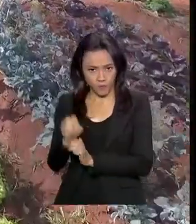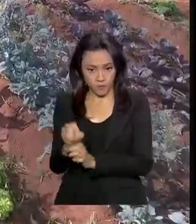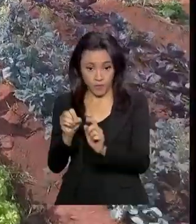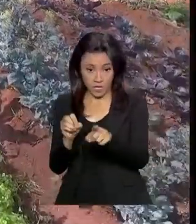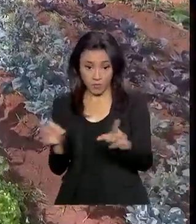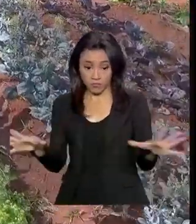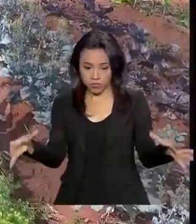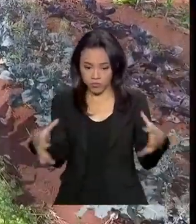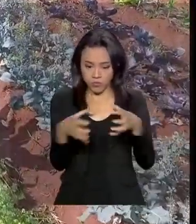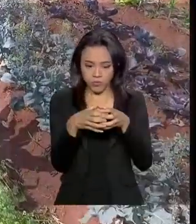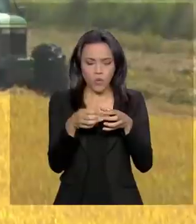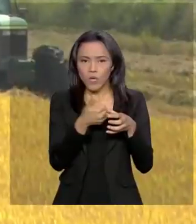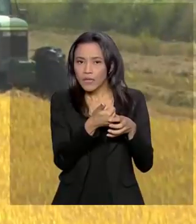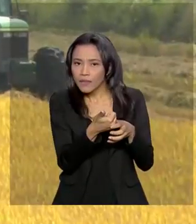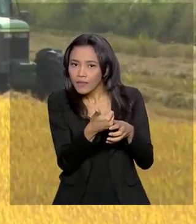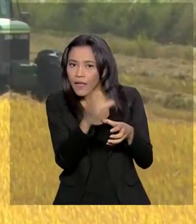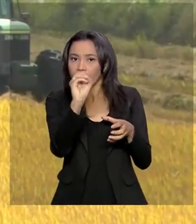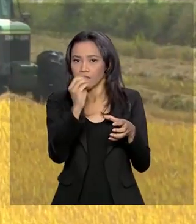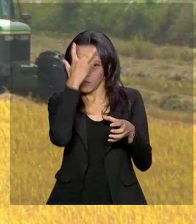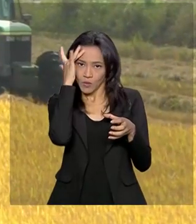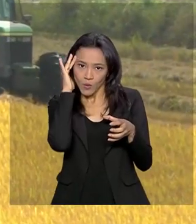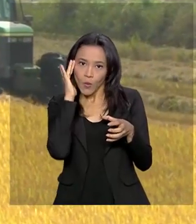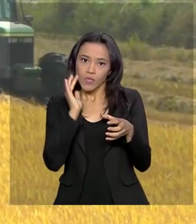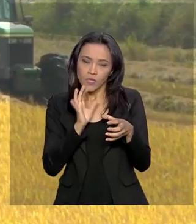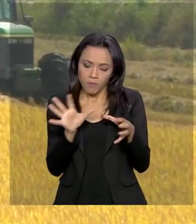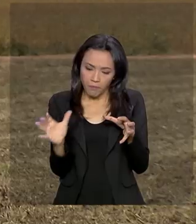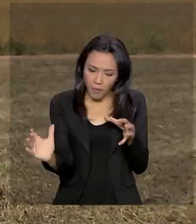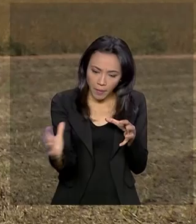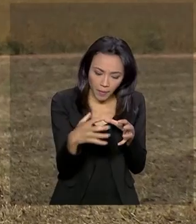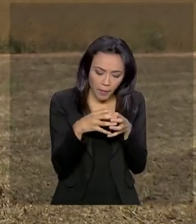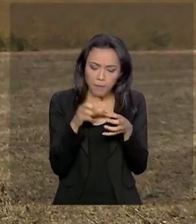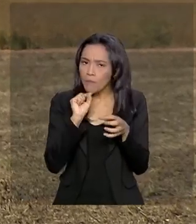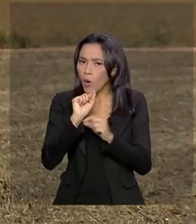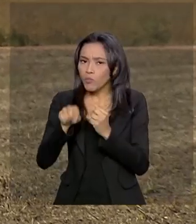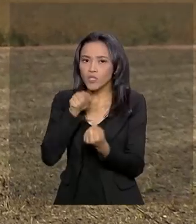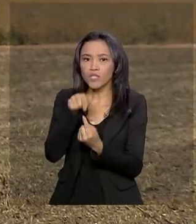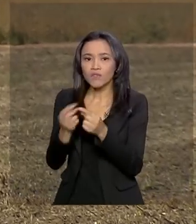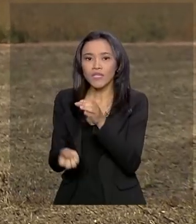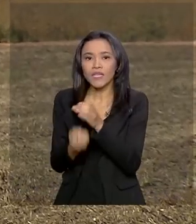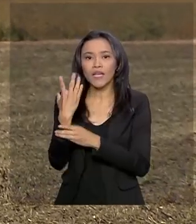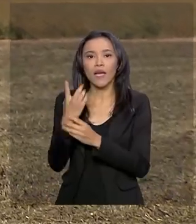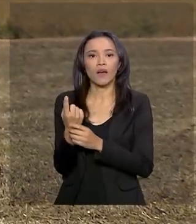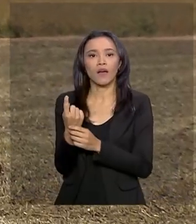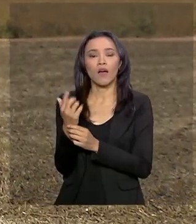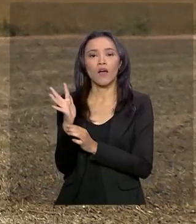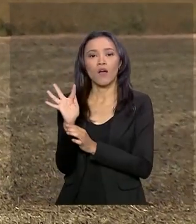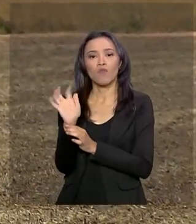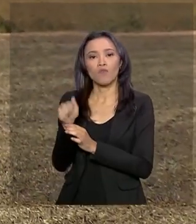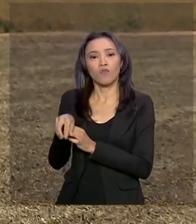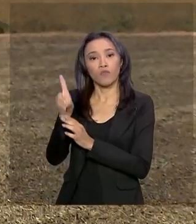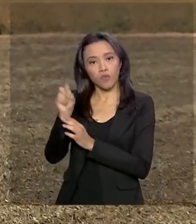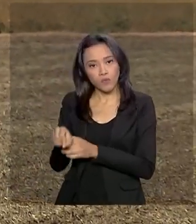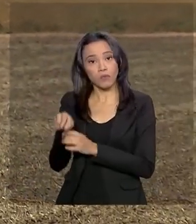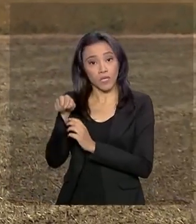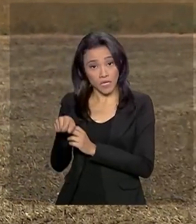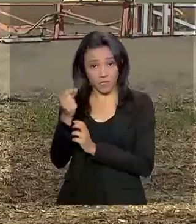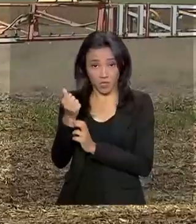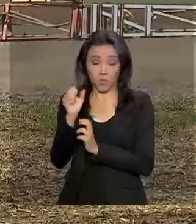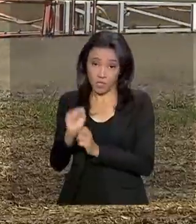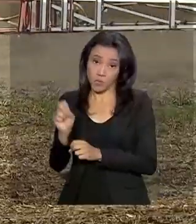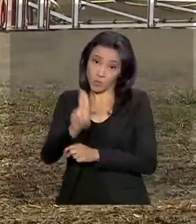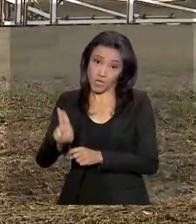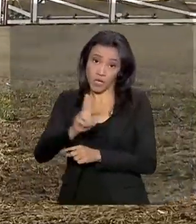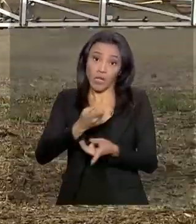de até 10 empreendedores para formar um fundo financeiro, que poderá ser usado como garantia na renegociação de dívidas rurais